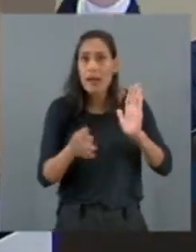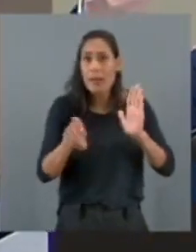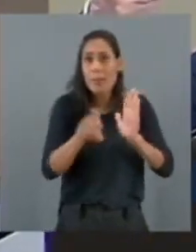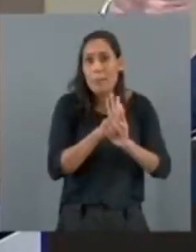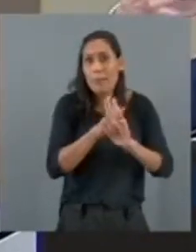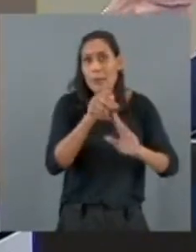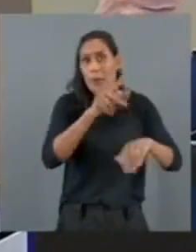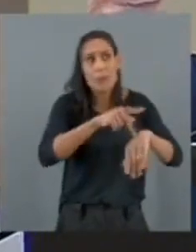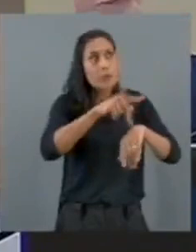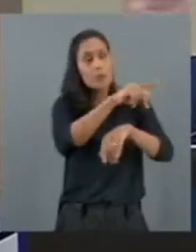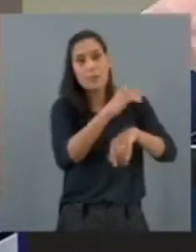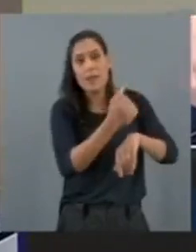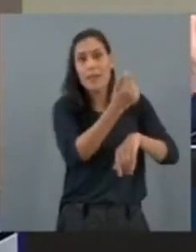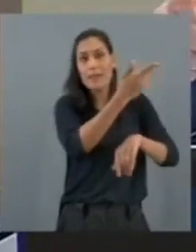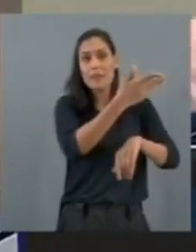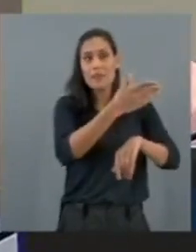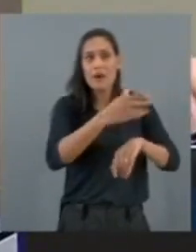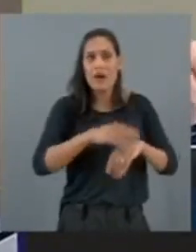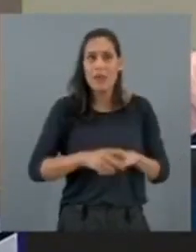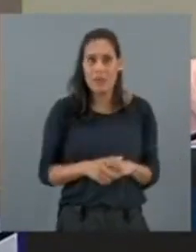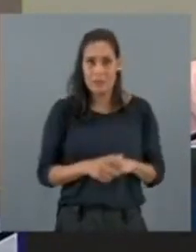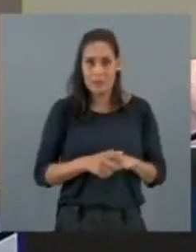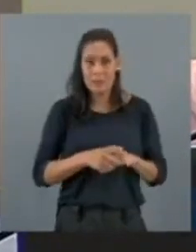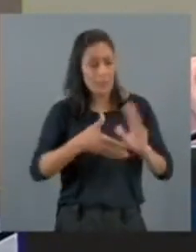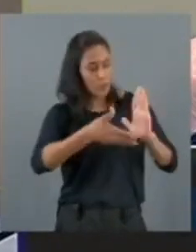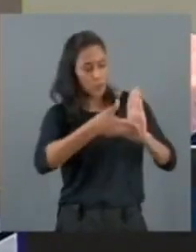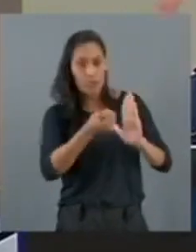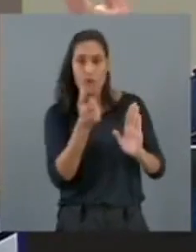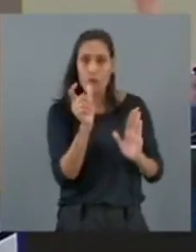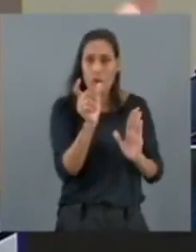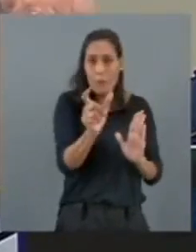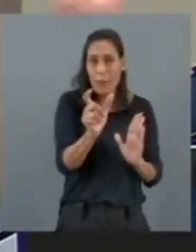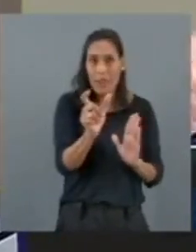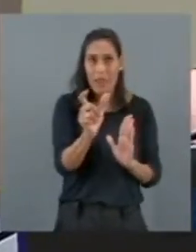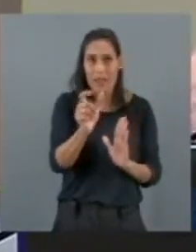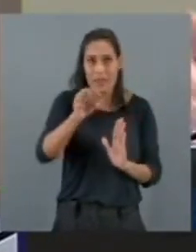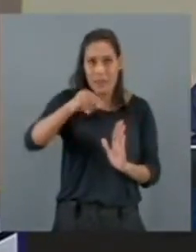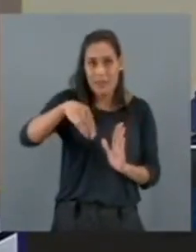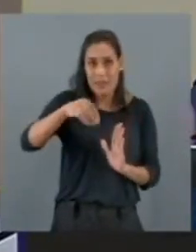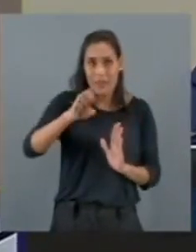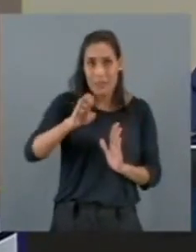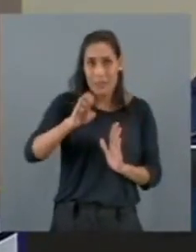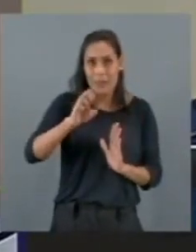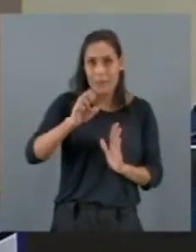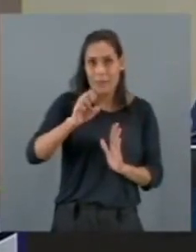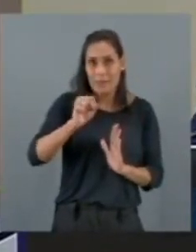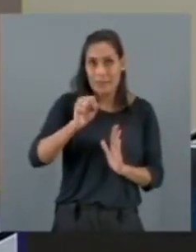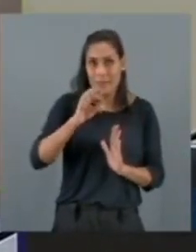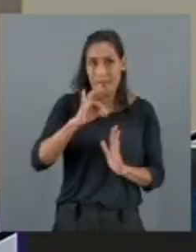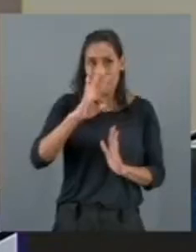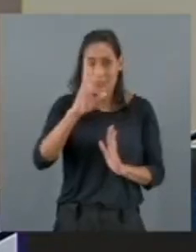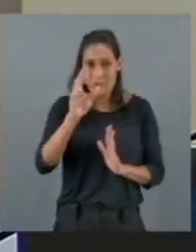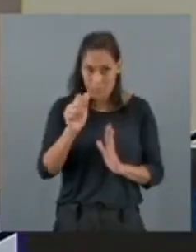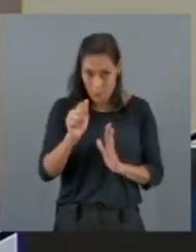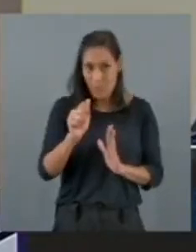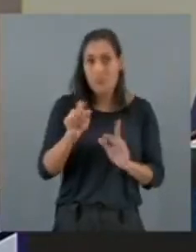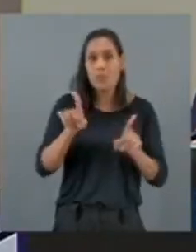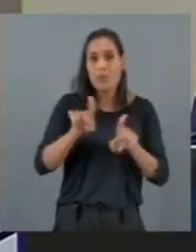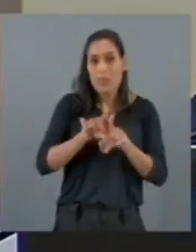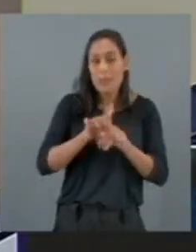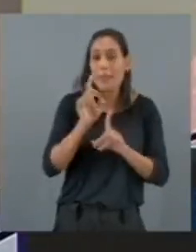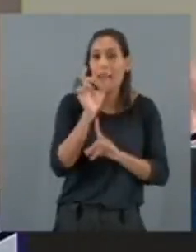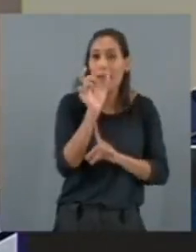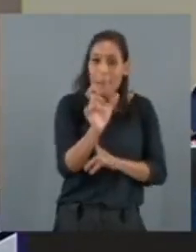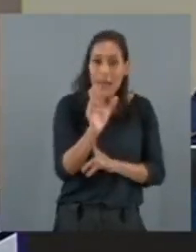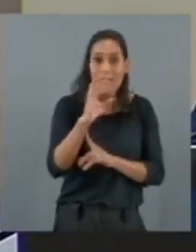os padrões internacionais que eliminaram mestiço e caboclo. Eu não sou, mas eu sou caboclo, eu não estou mais. Então, como é que eu vou responder se eu sou